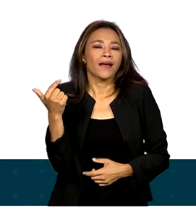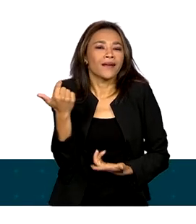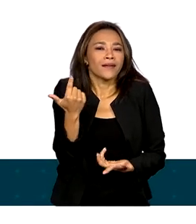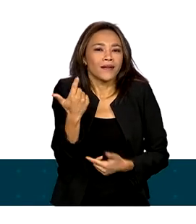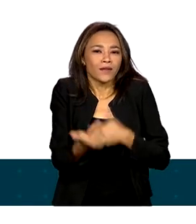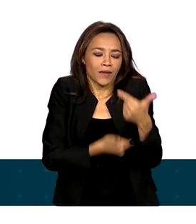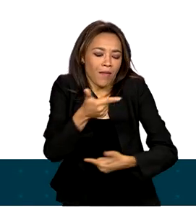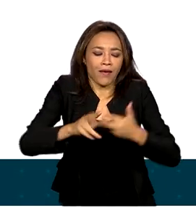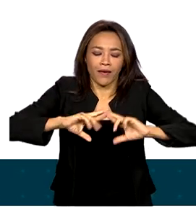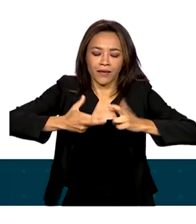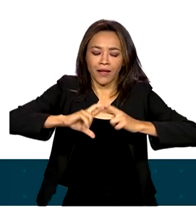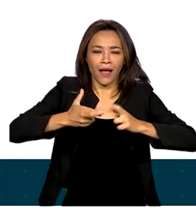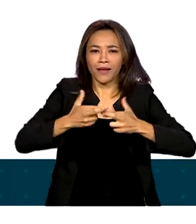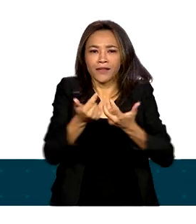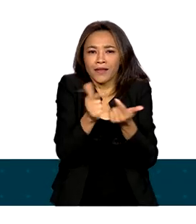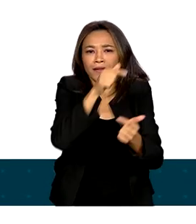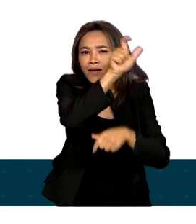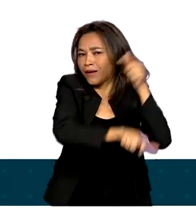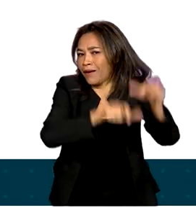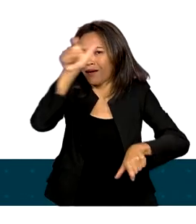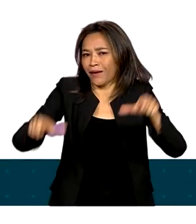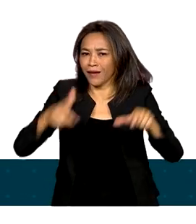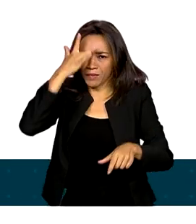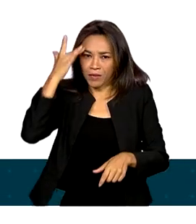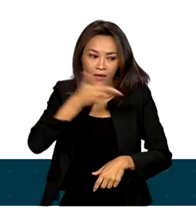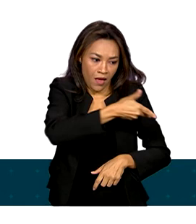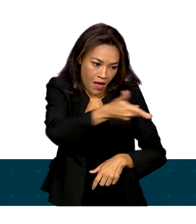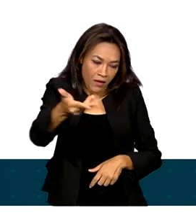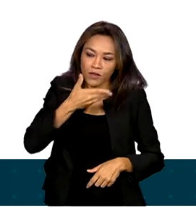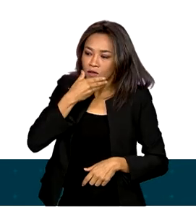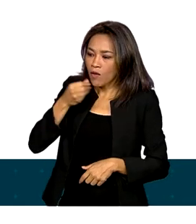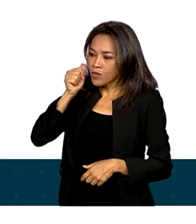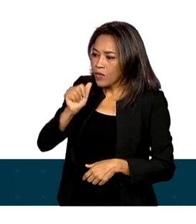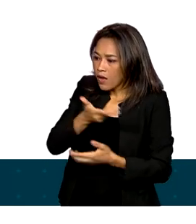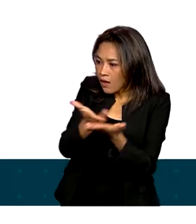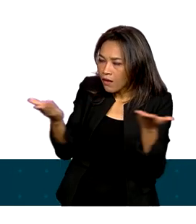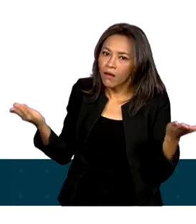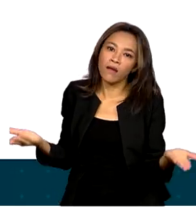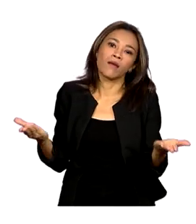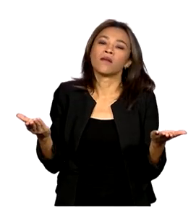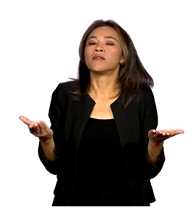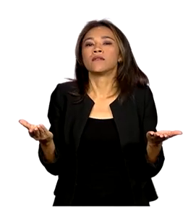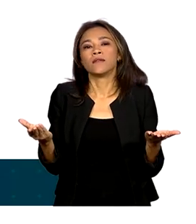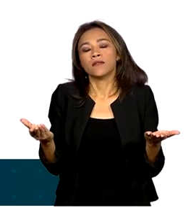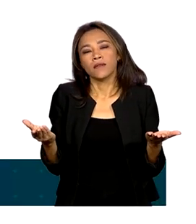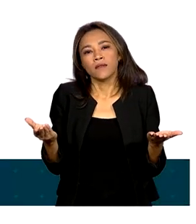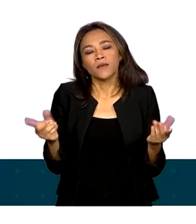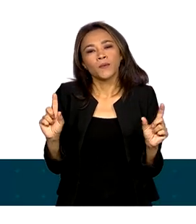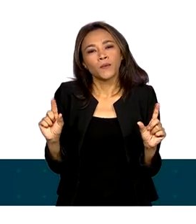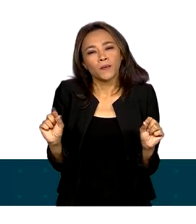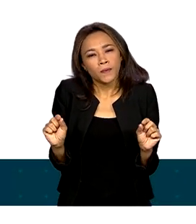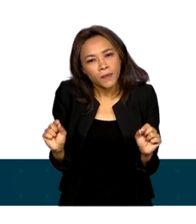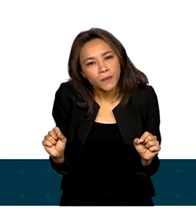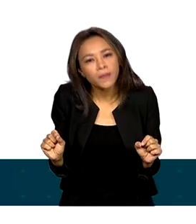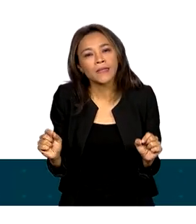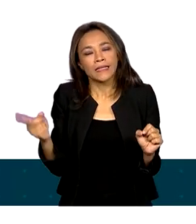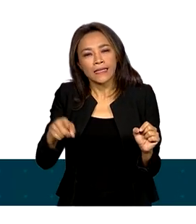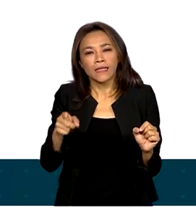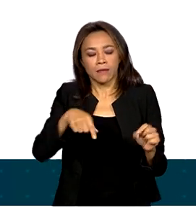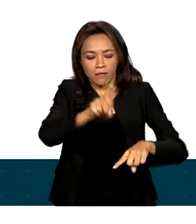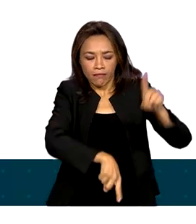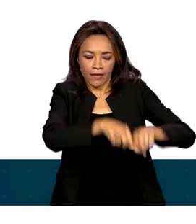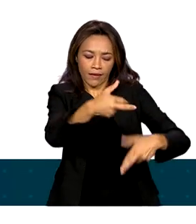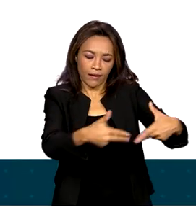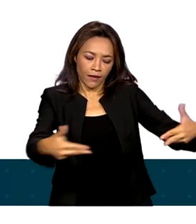catadores e das catadoras. São esses homens e mulheres que reinserem o material no ciclo de produção,